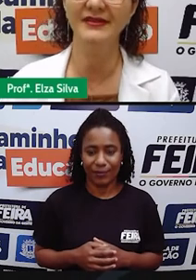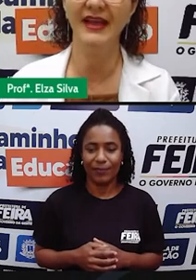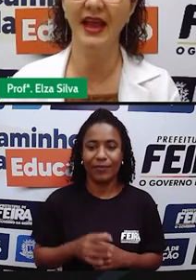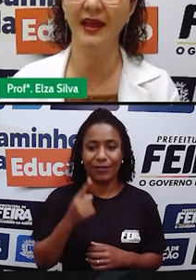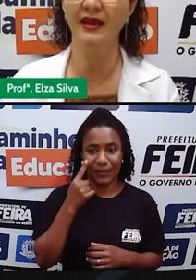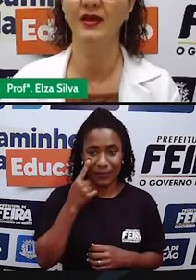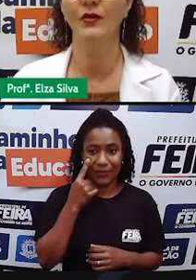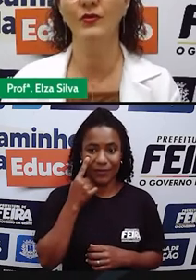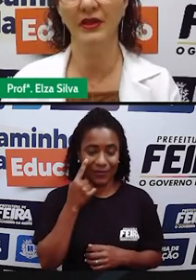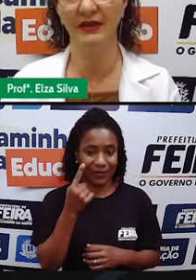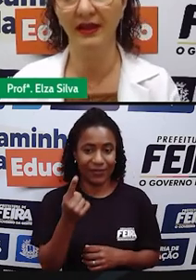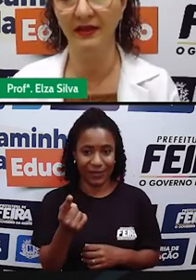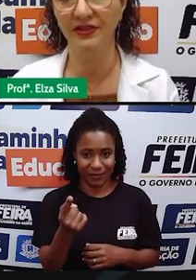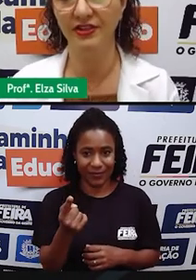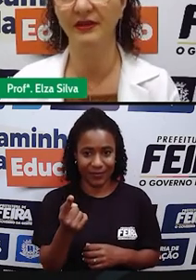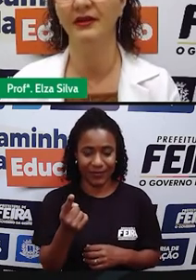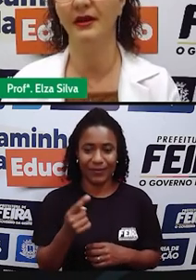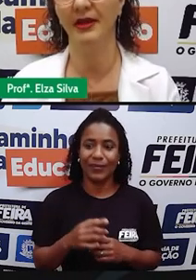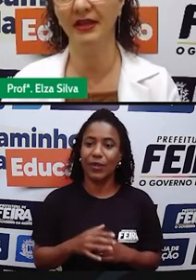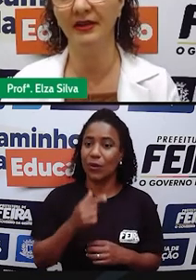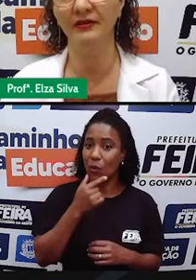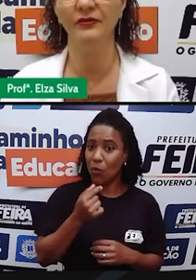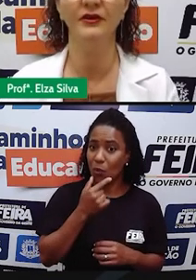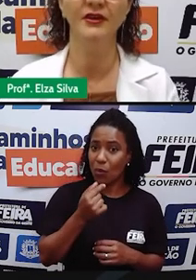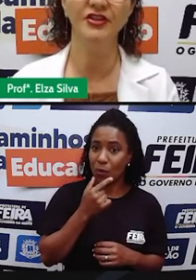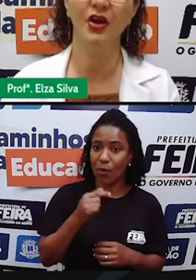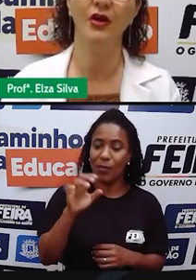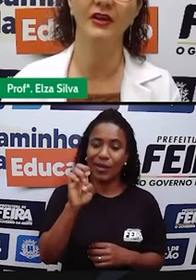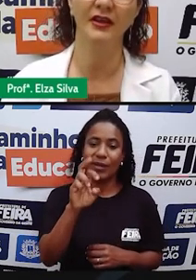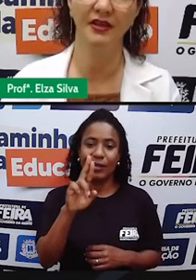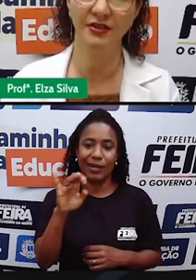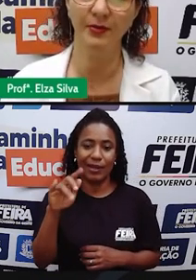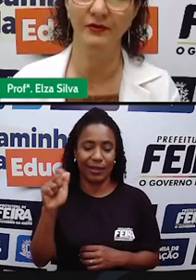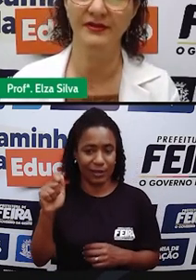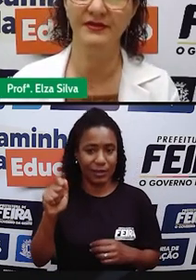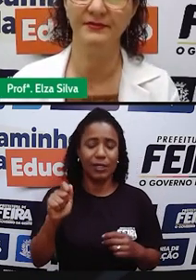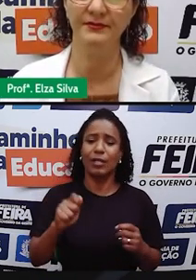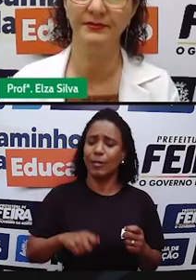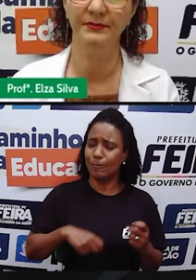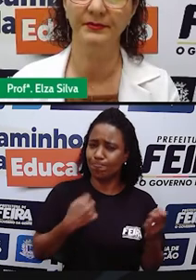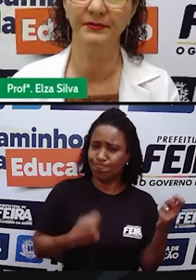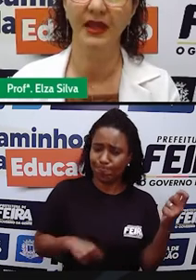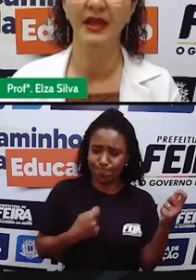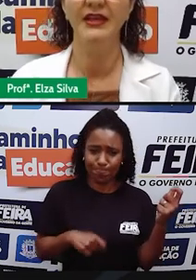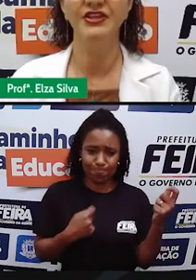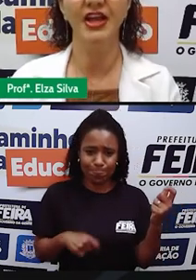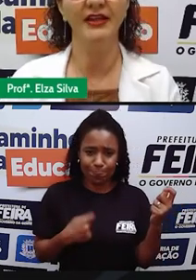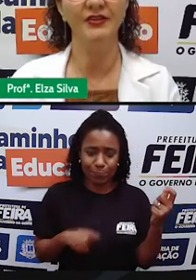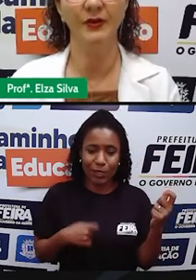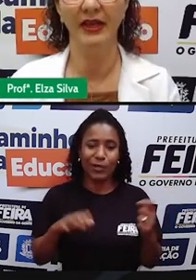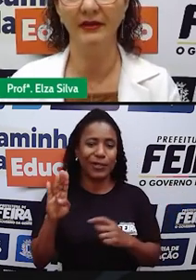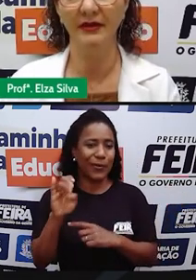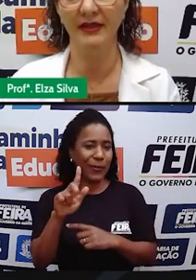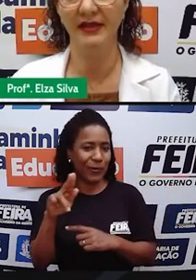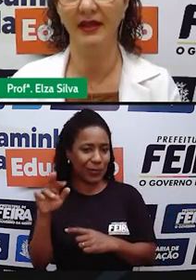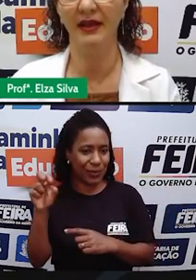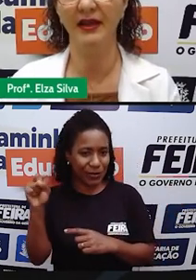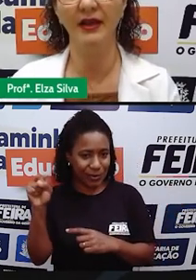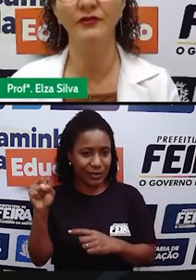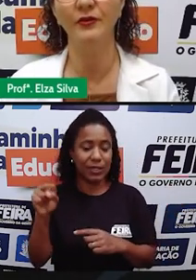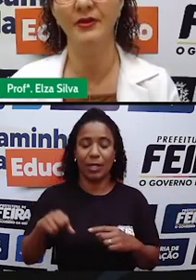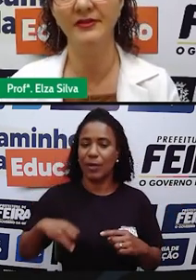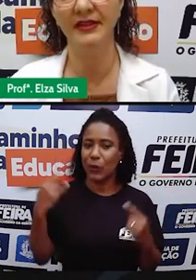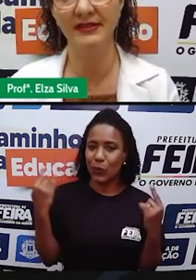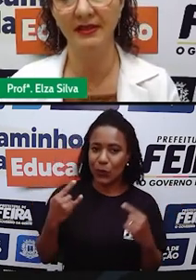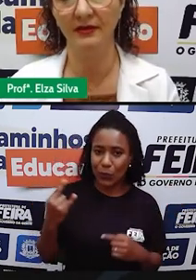Gales é um guitarrista americano de rock e de blues. China Twain é a